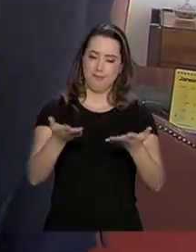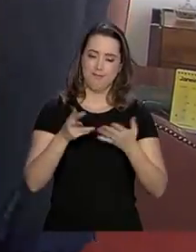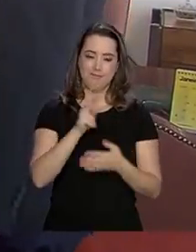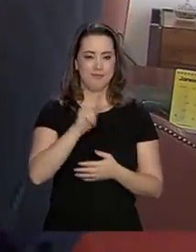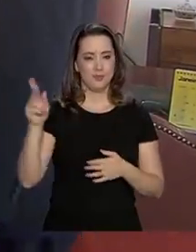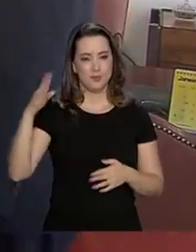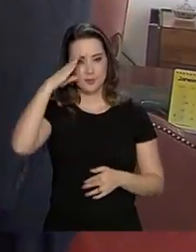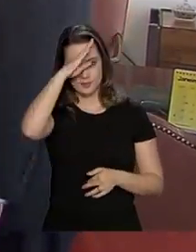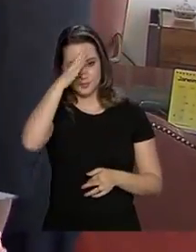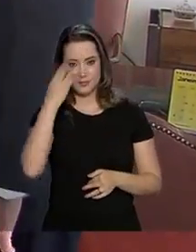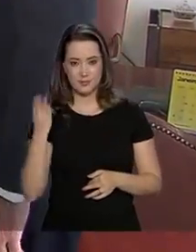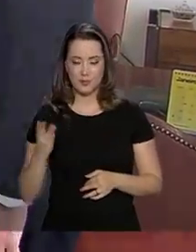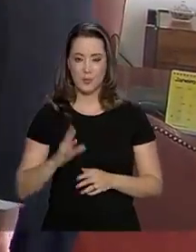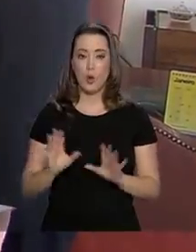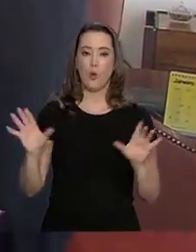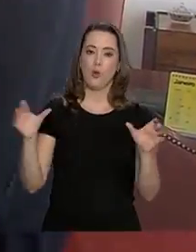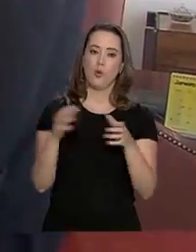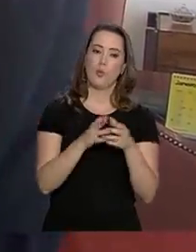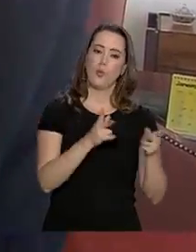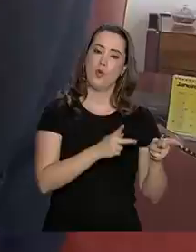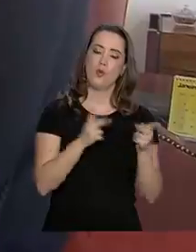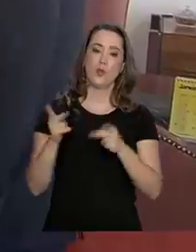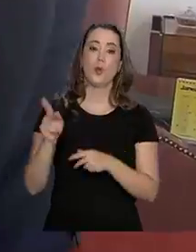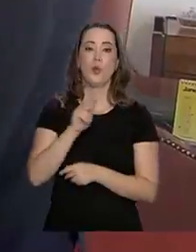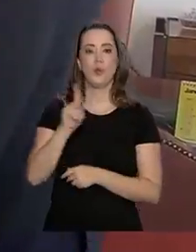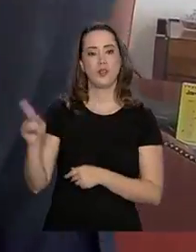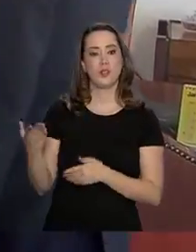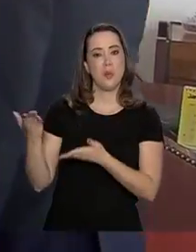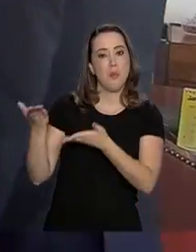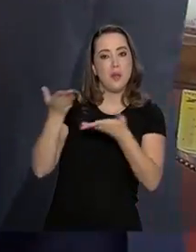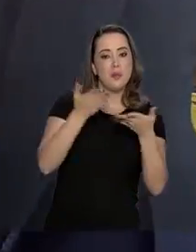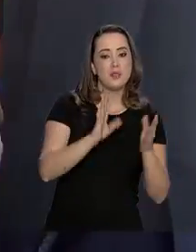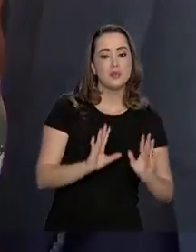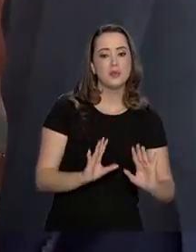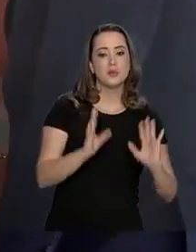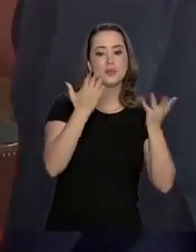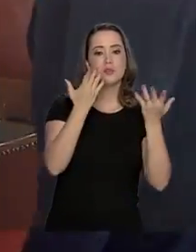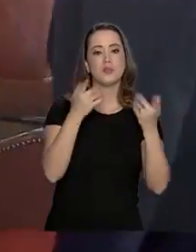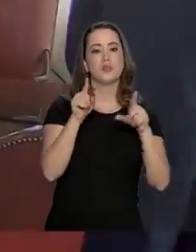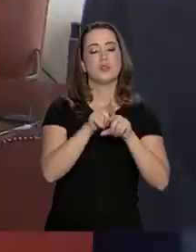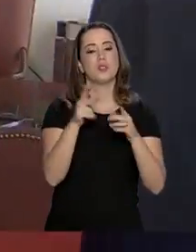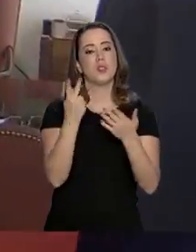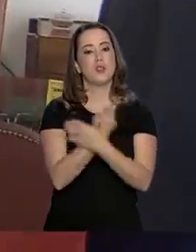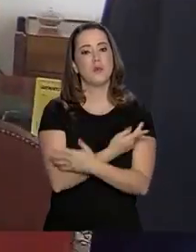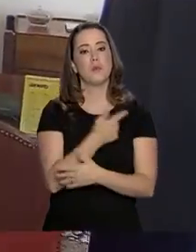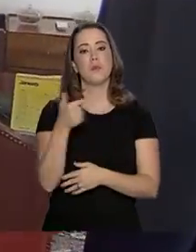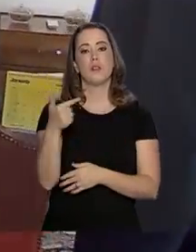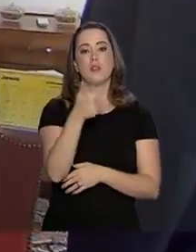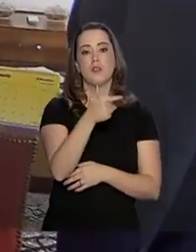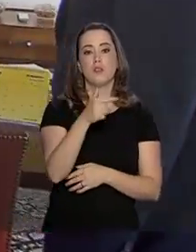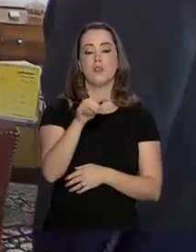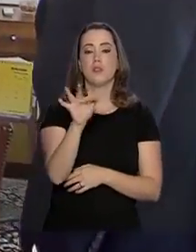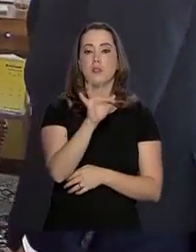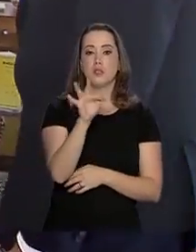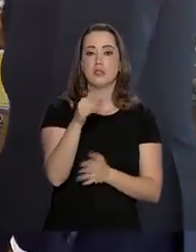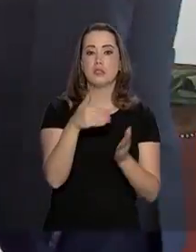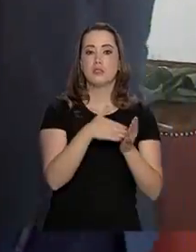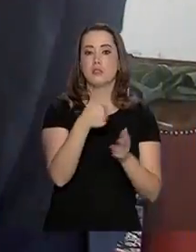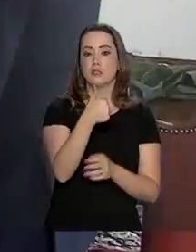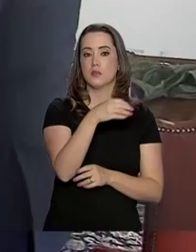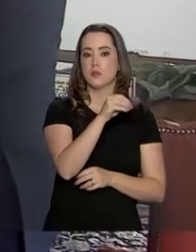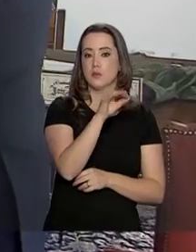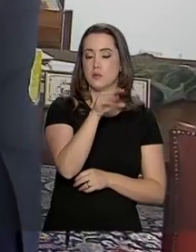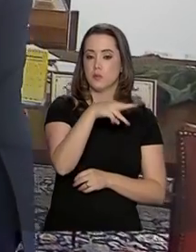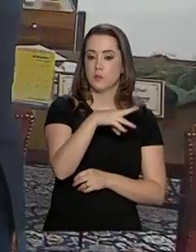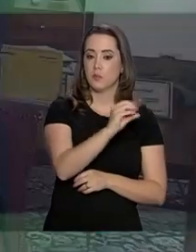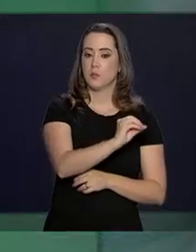presidente Jair Bolsonaro. O grupo convidou o presidente para participar do evento, que será realizado de 22 de fevereiro a 10